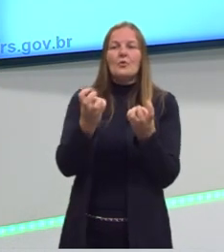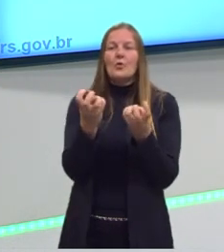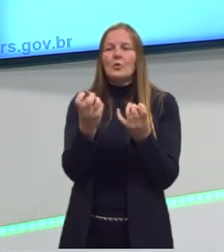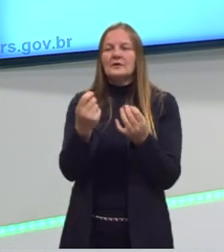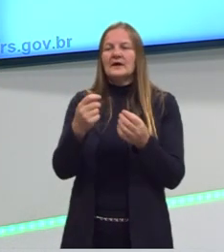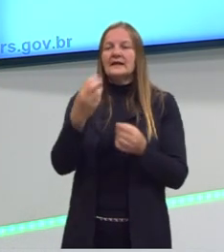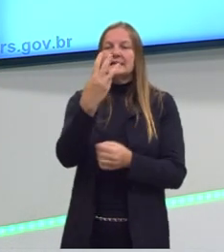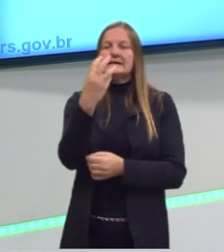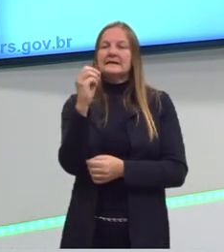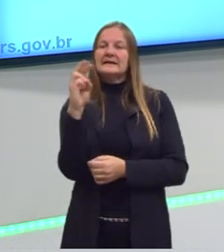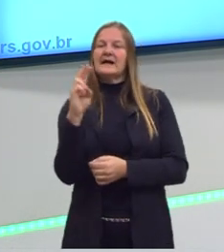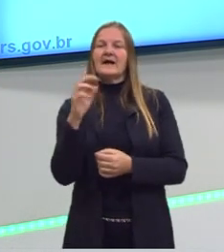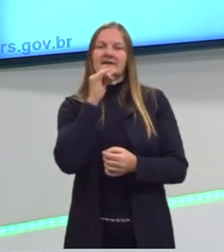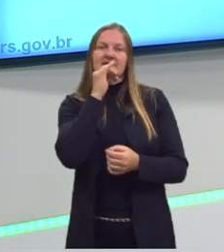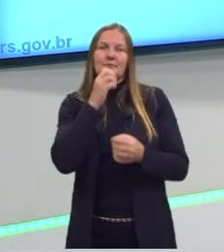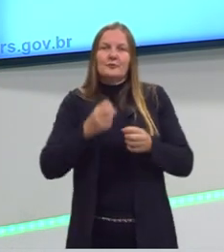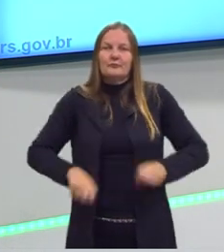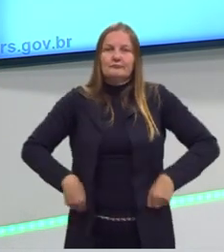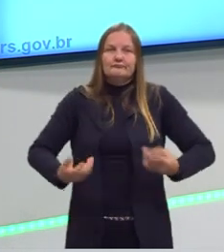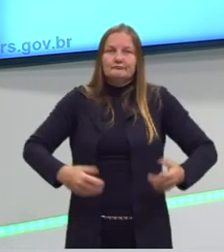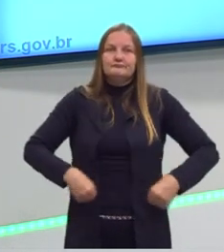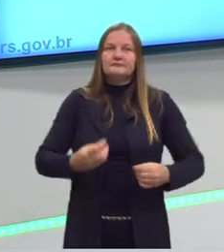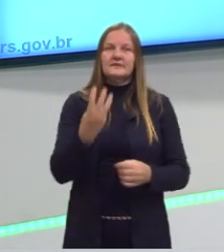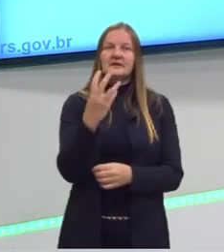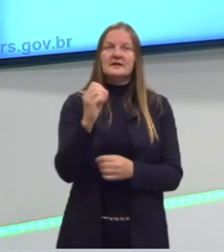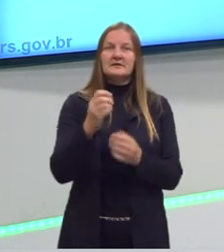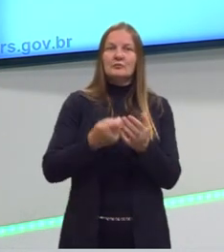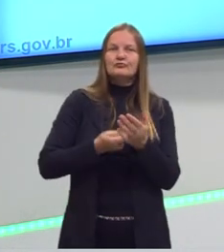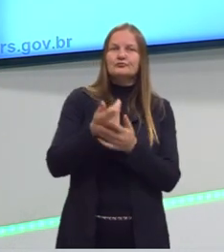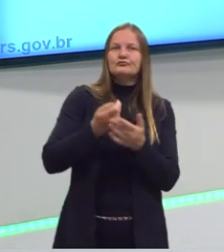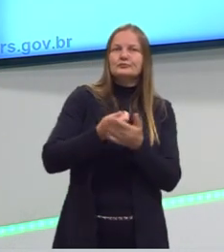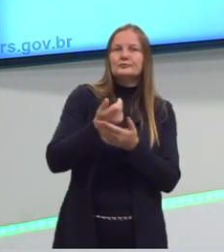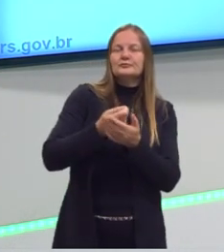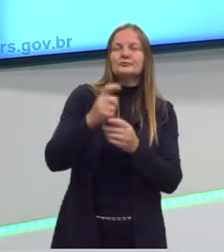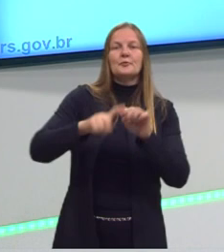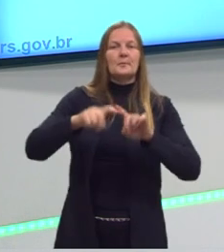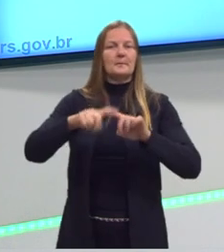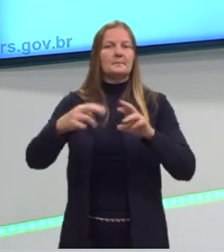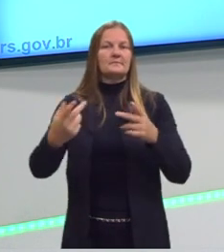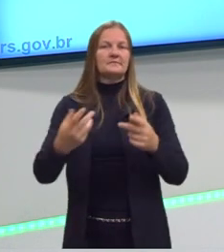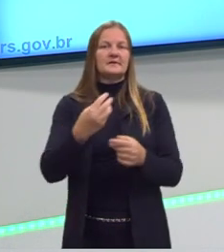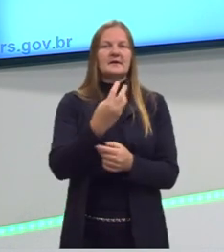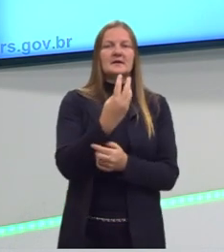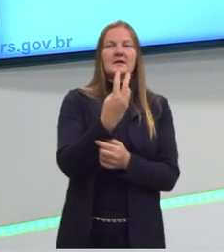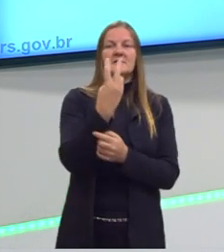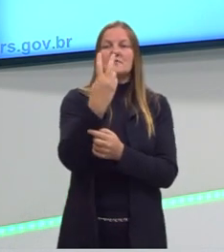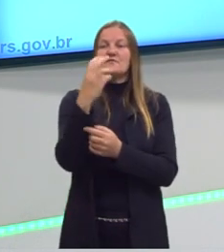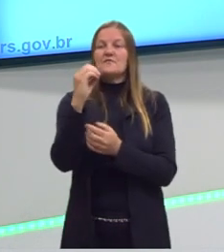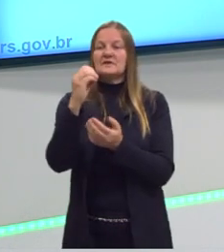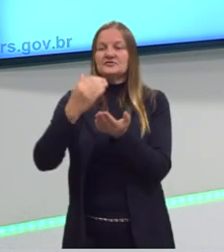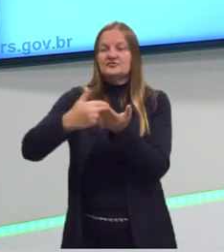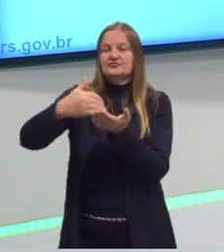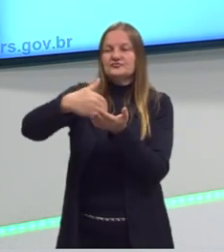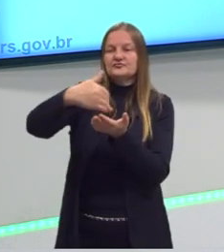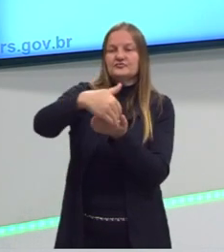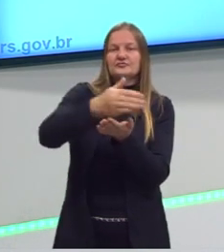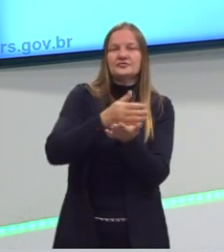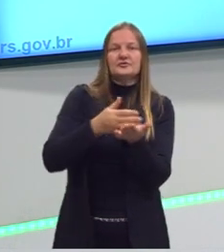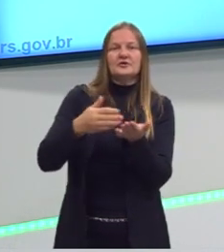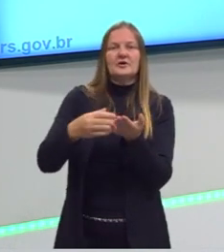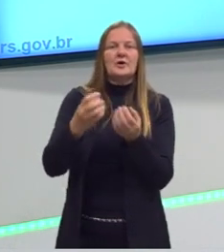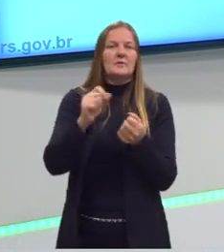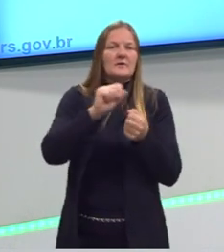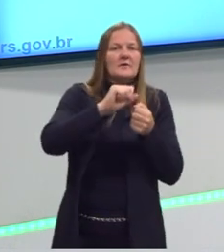30 reais, por exemplo, para produzir, porque eu somei ali os meus ingredientes, eu obtive 20 fatias. Então, eu sei